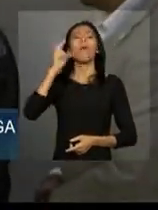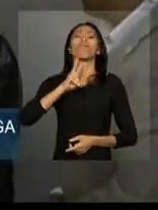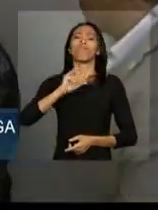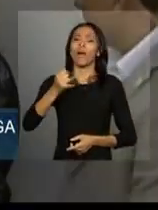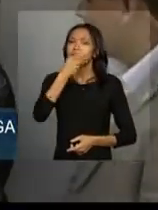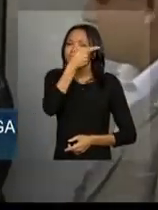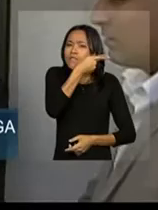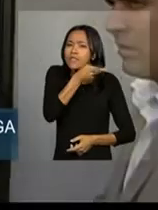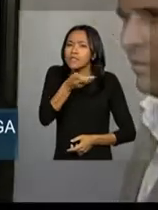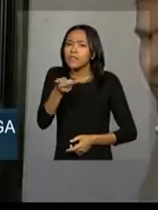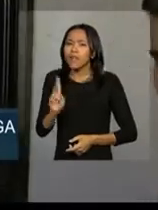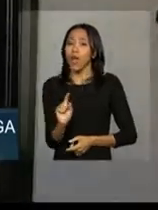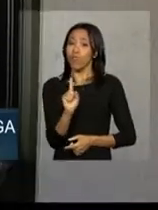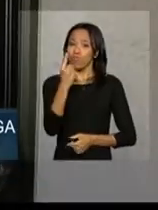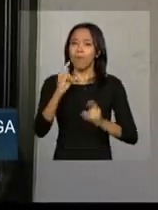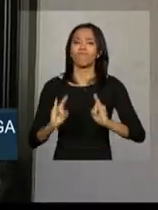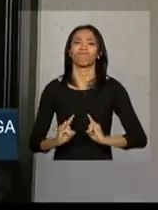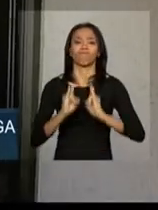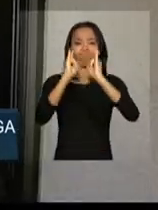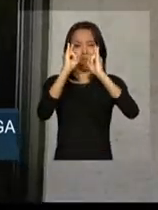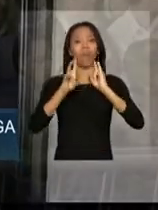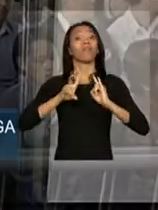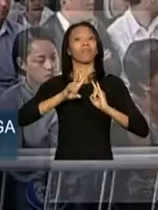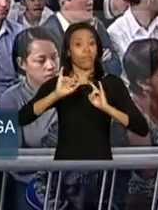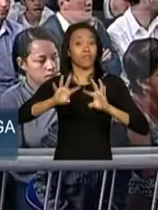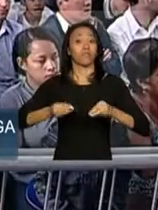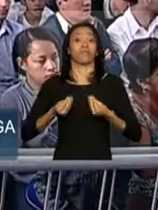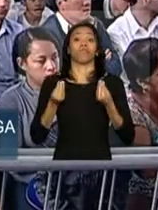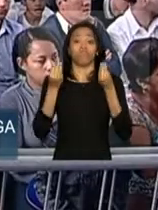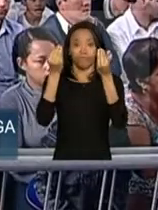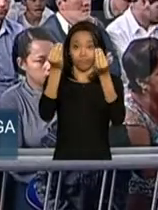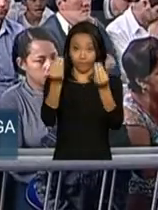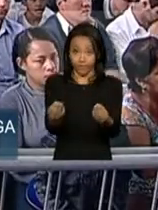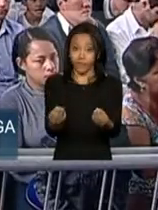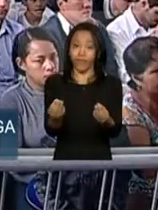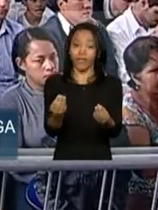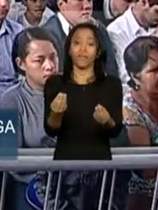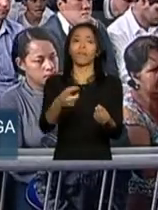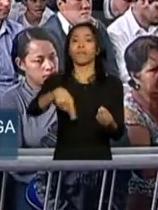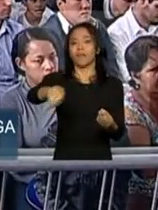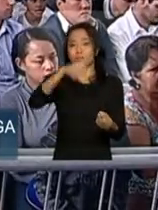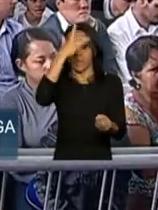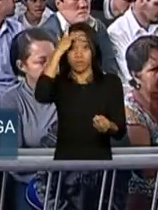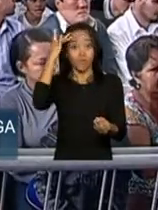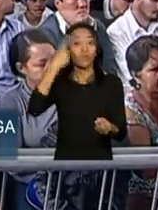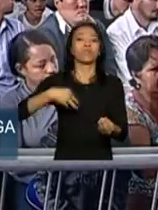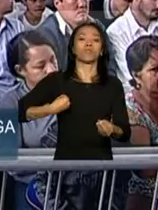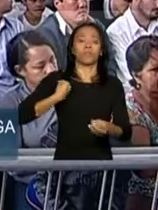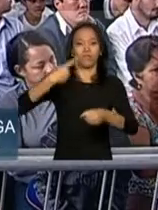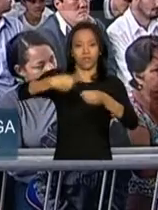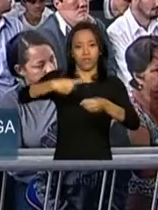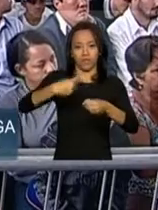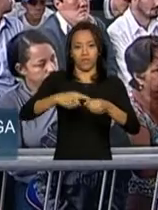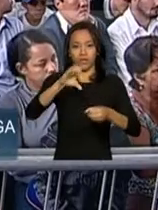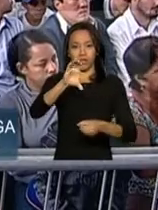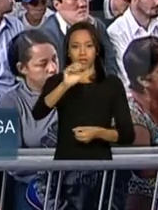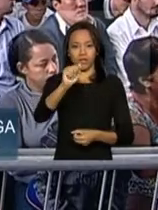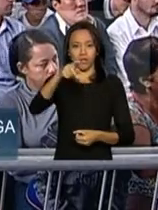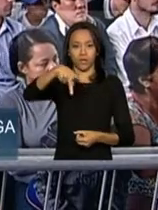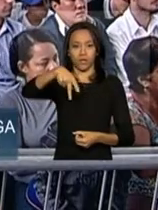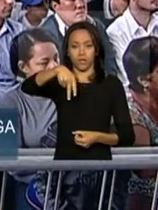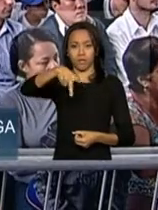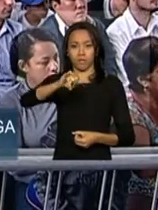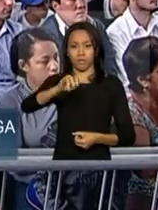visitar um dos apartamentos que vão ser entregues aos moradores de Campinas. São